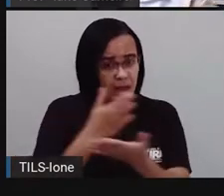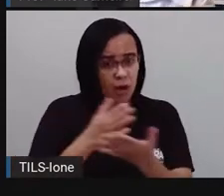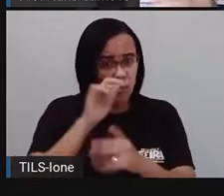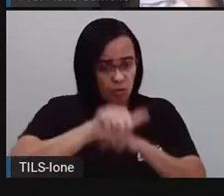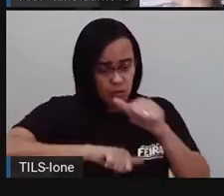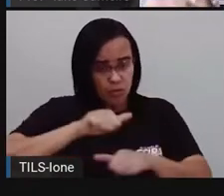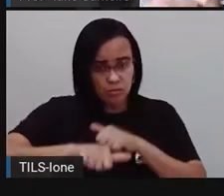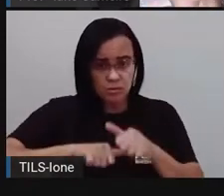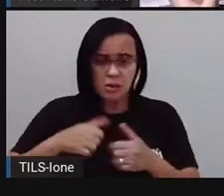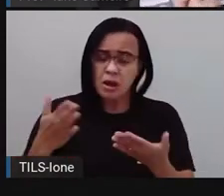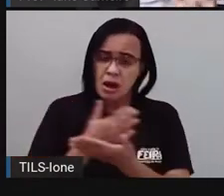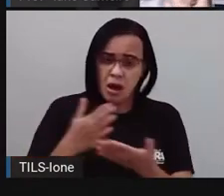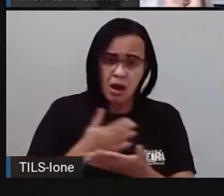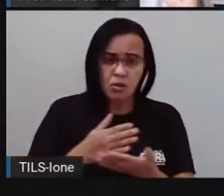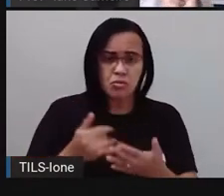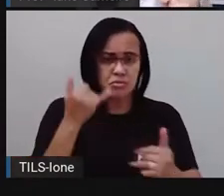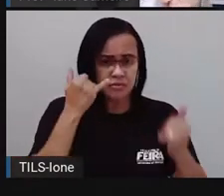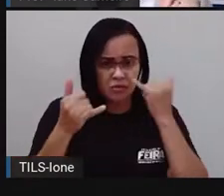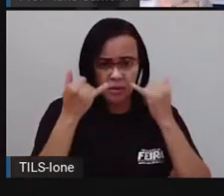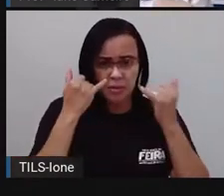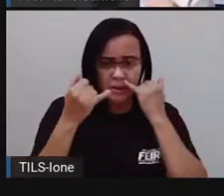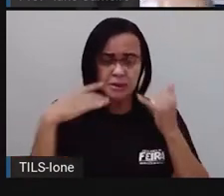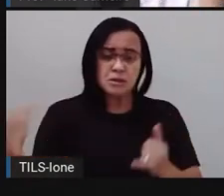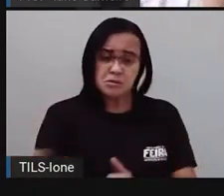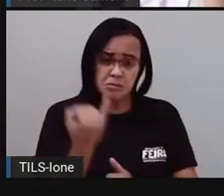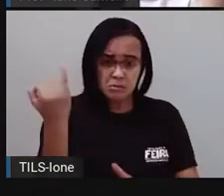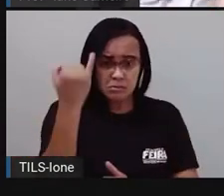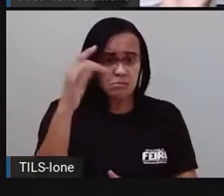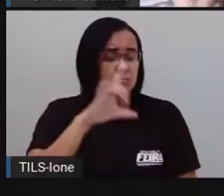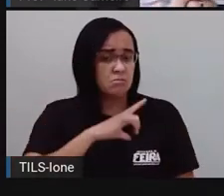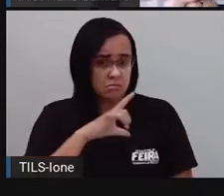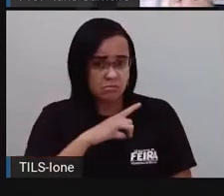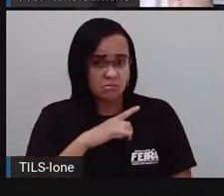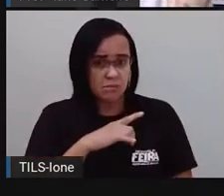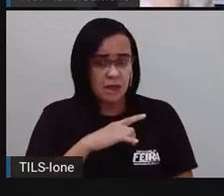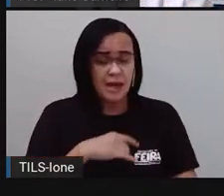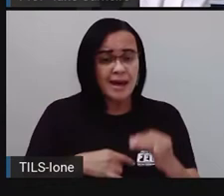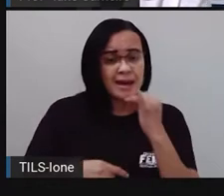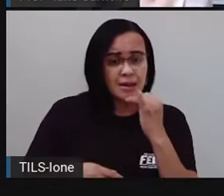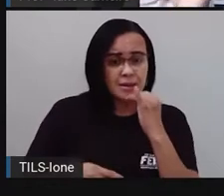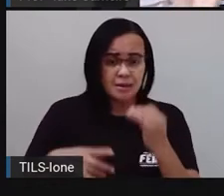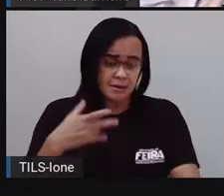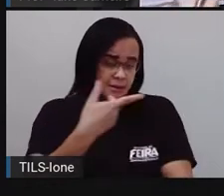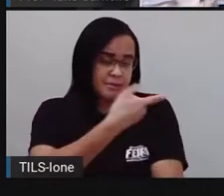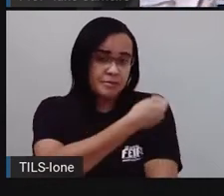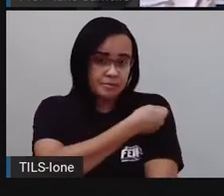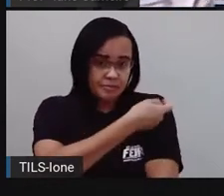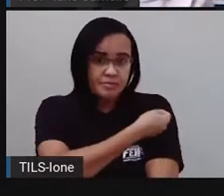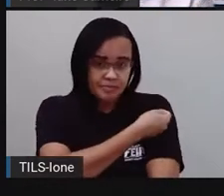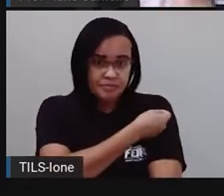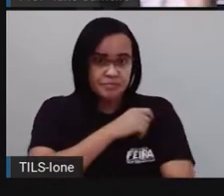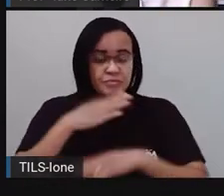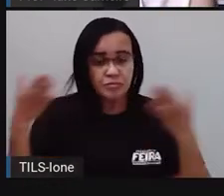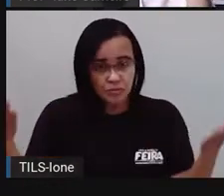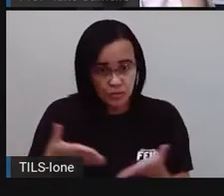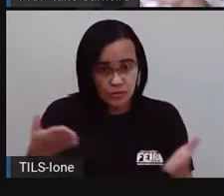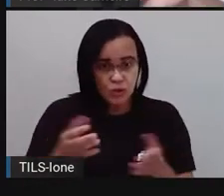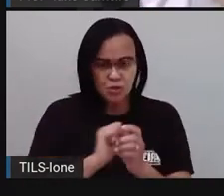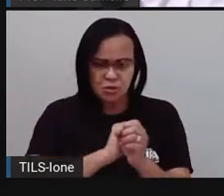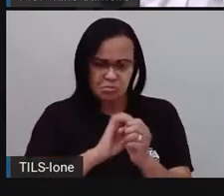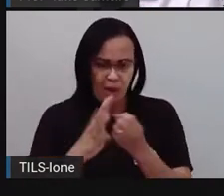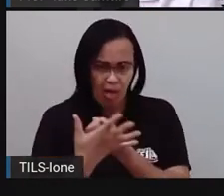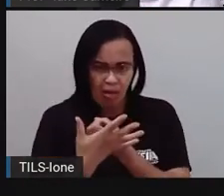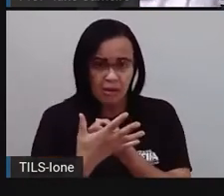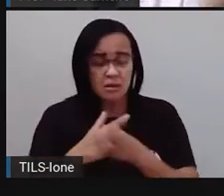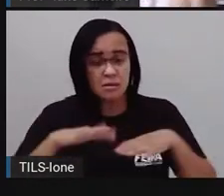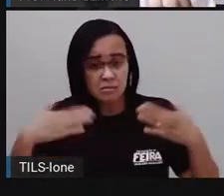por exemplo, né? De uma matéria que falasse sobre a vacina, sobre o coronavírus, né? Porque a gente está em alta aí agora. Então, o